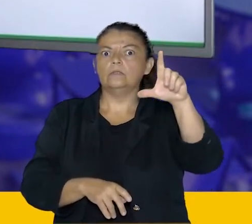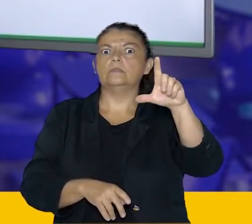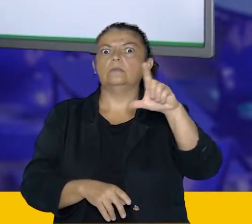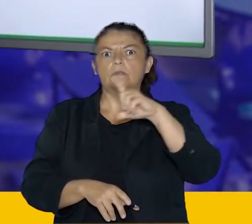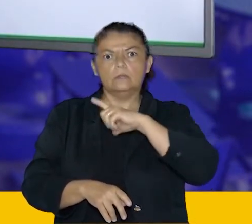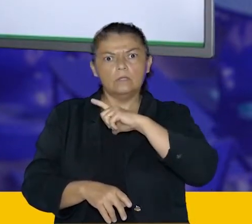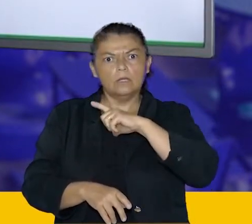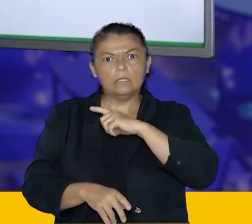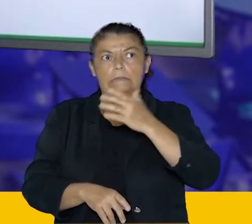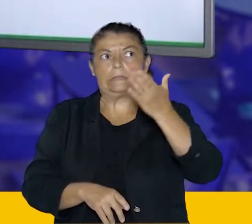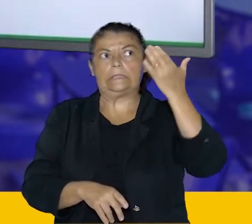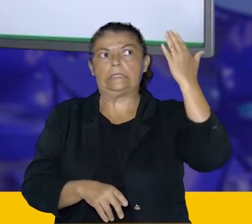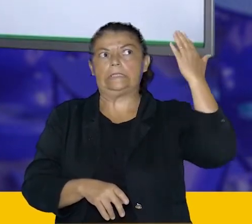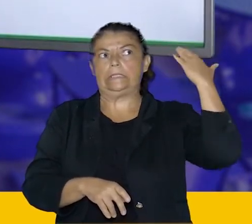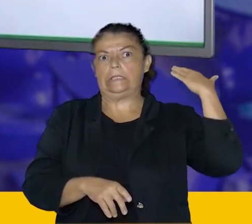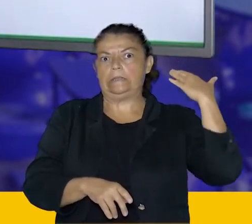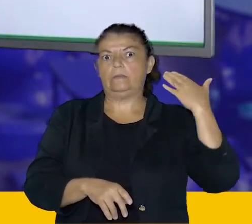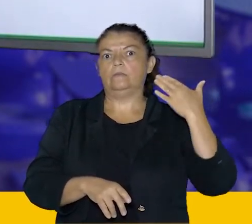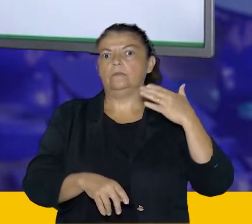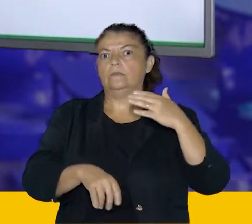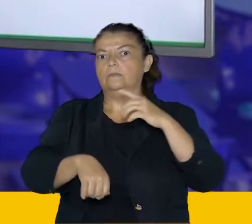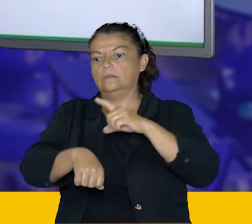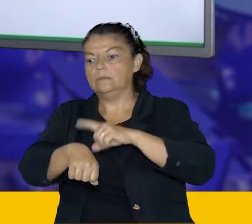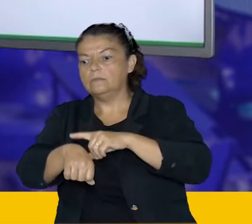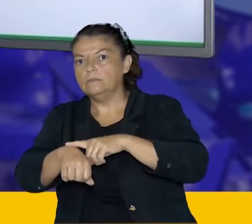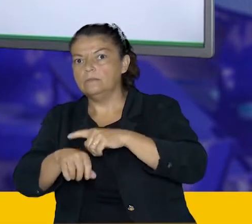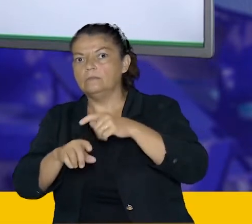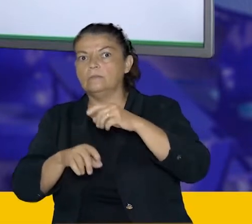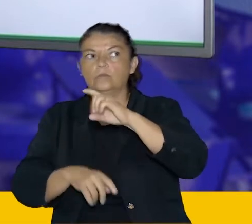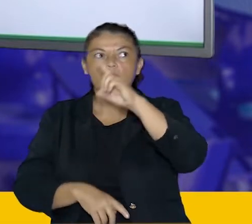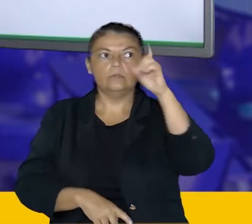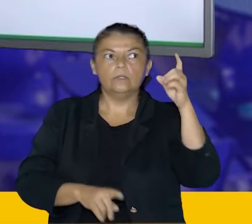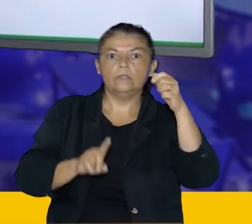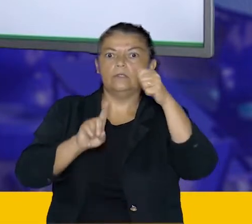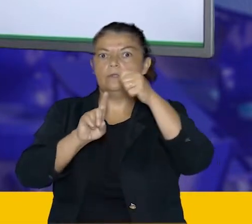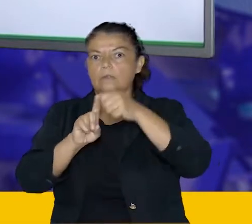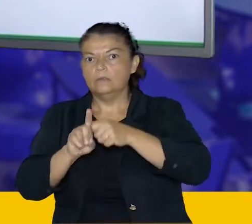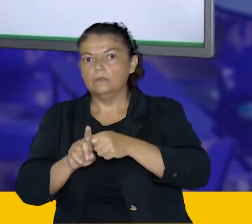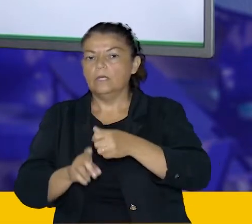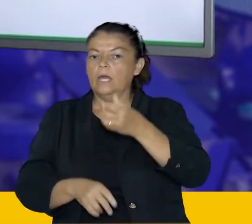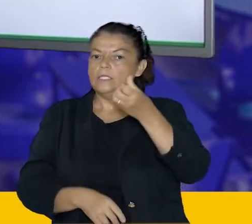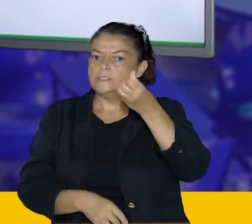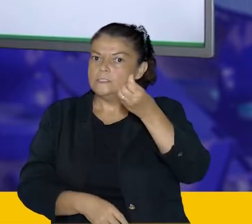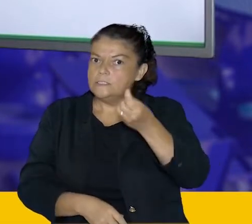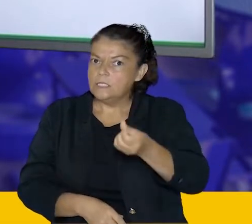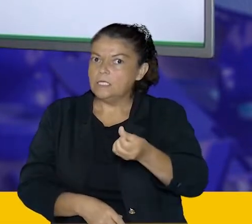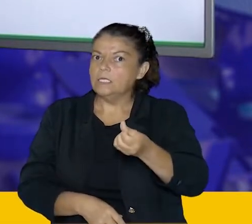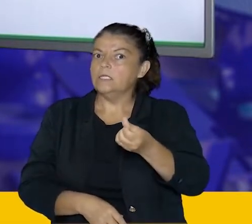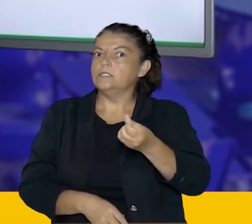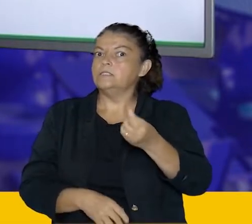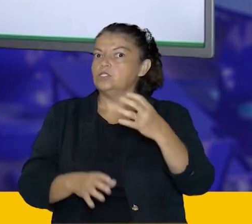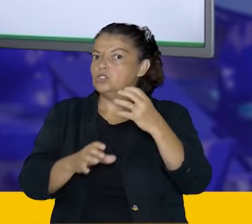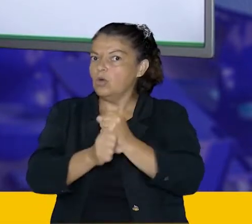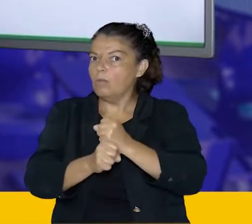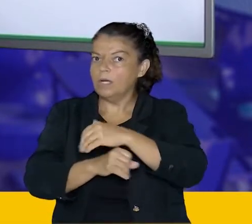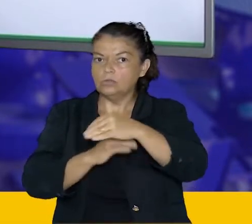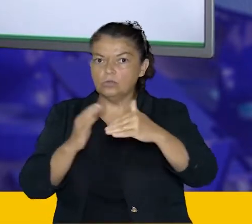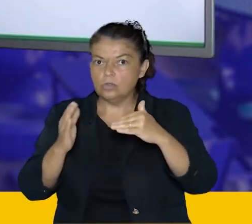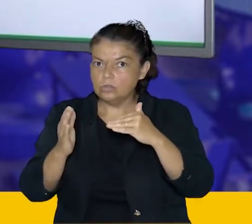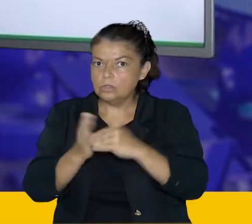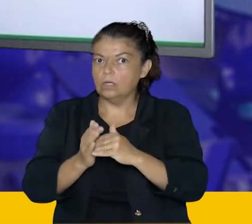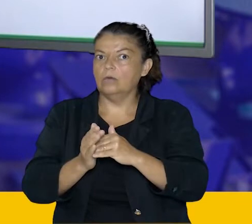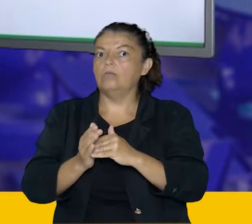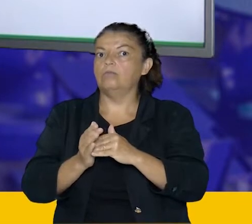confirmados, eram naquele tempo, naquela data. E aí a gente vai fazer a mesma relação. Seis casos relacionando com o total, ou seja,